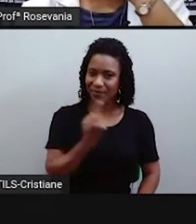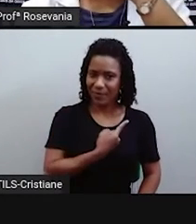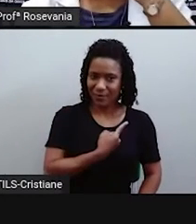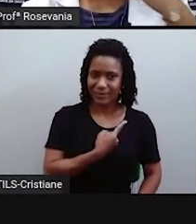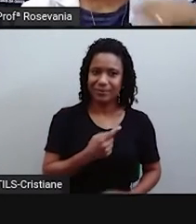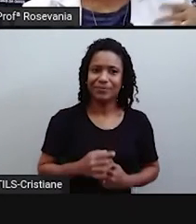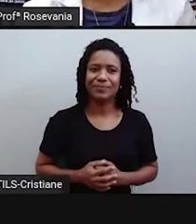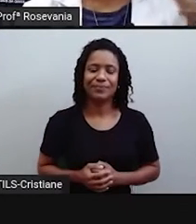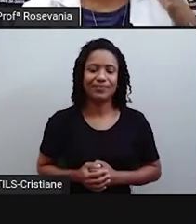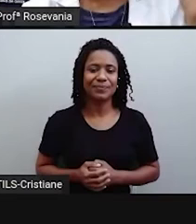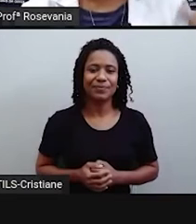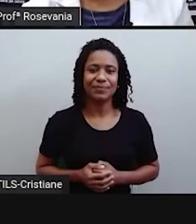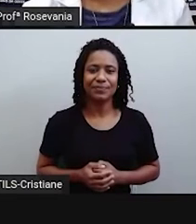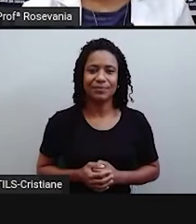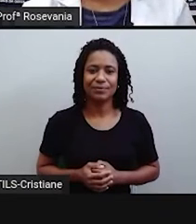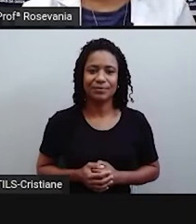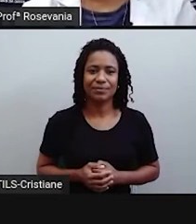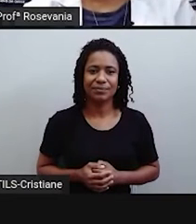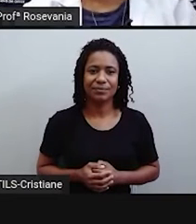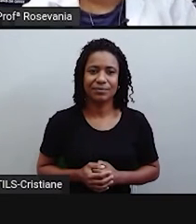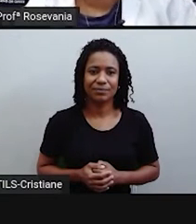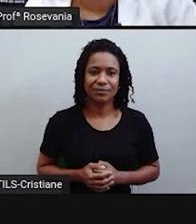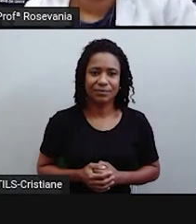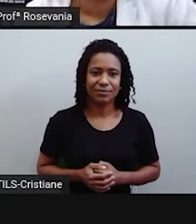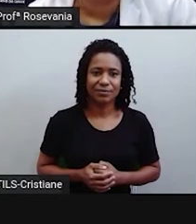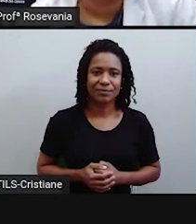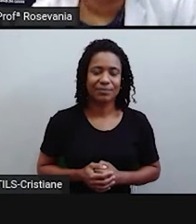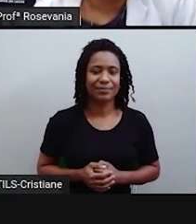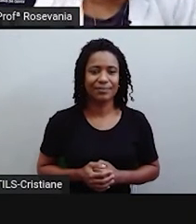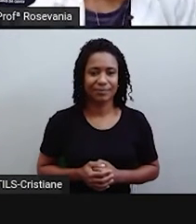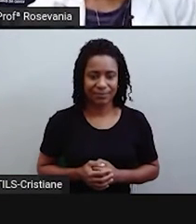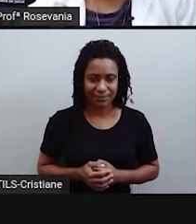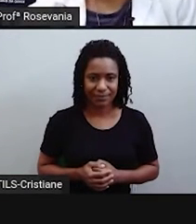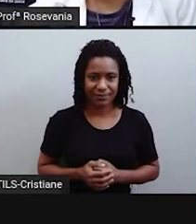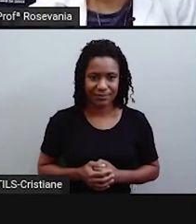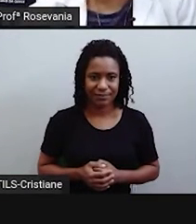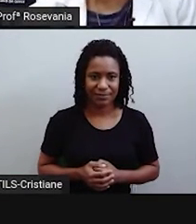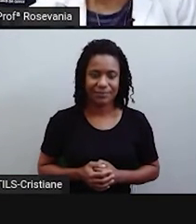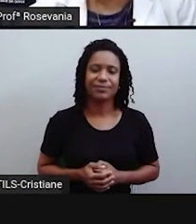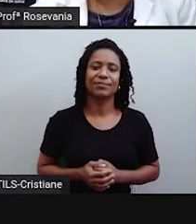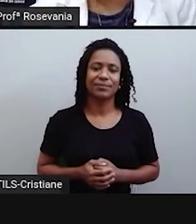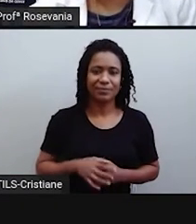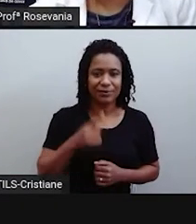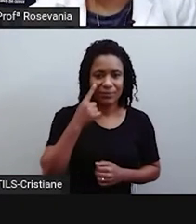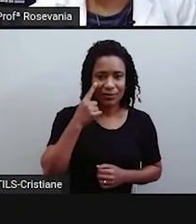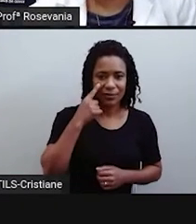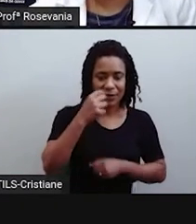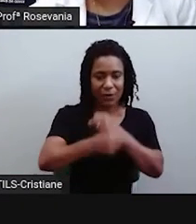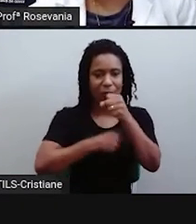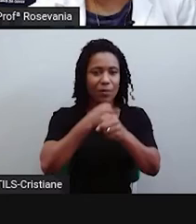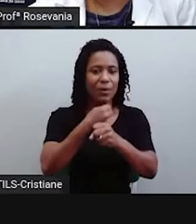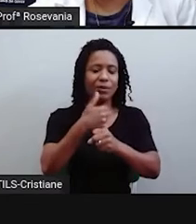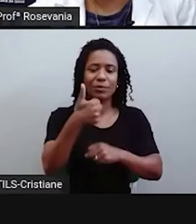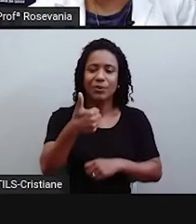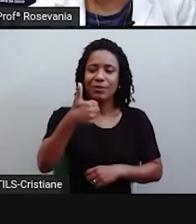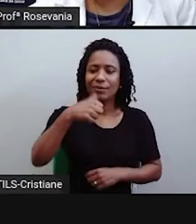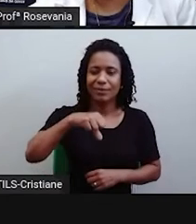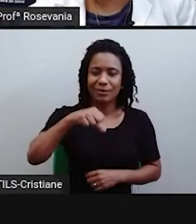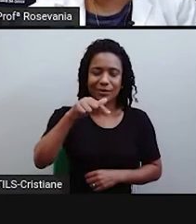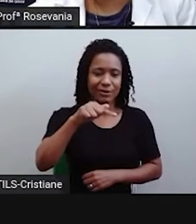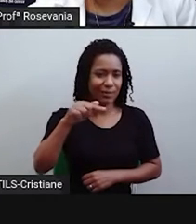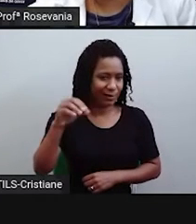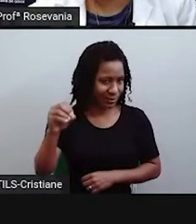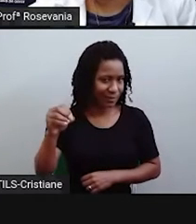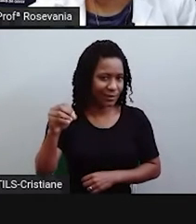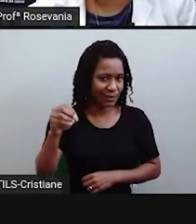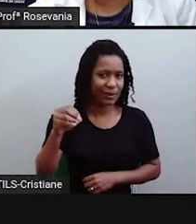tem aqui, né, por fim não, que ainda tem outras, né, aí ainda está em 1970. A de 1970, a